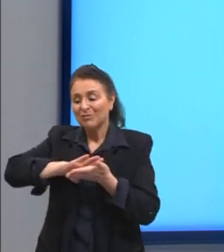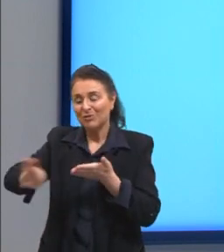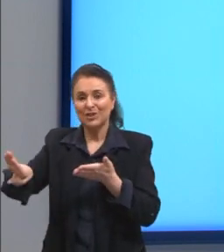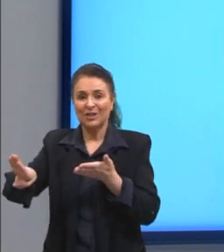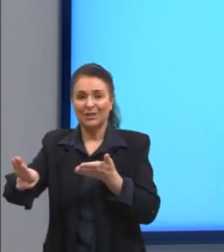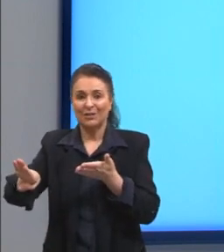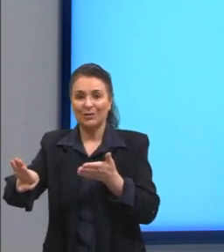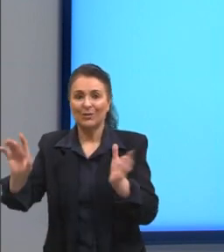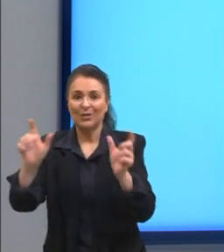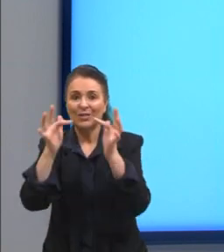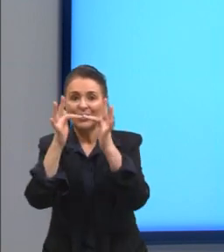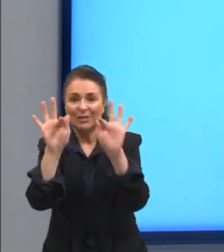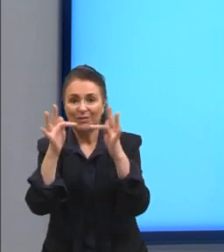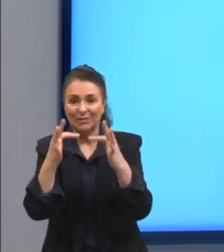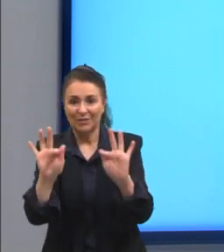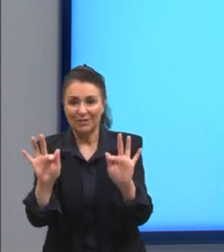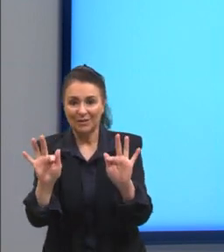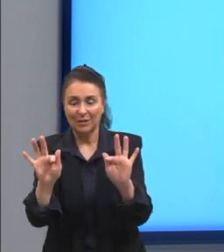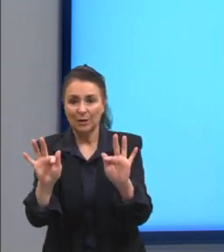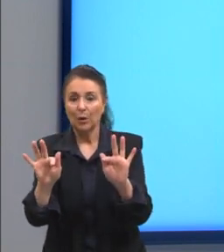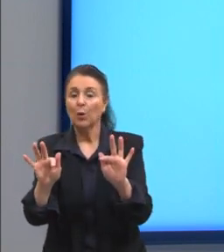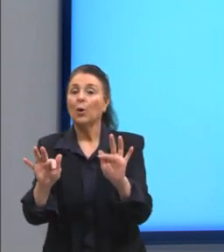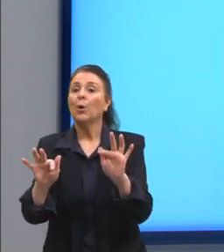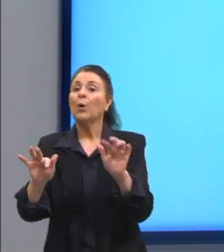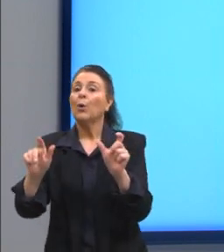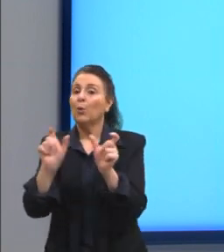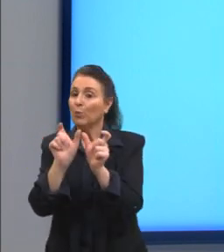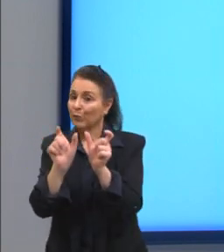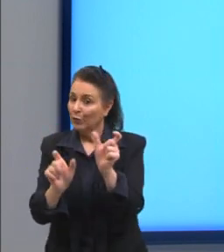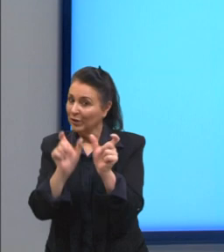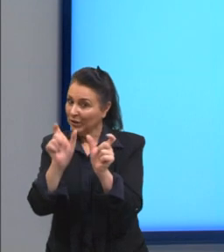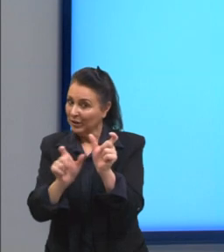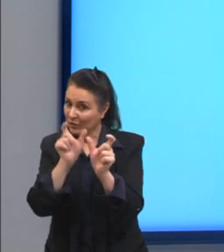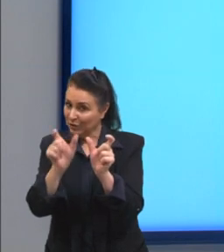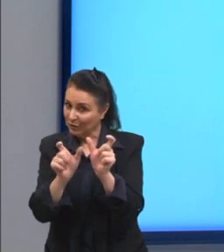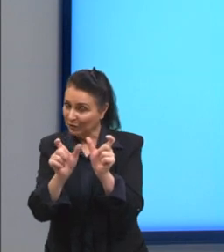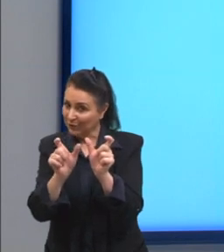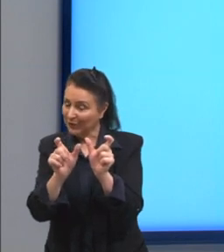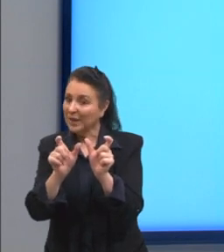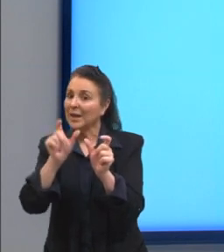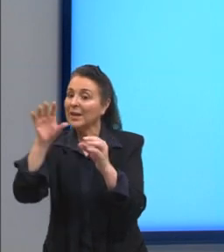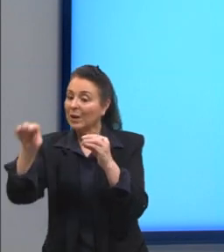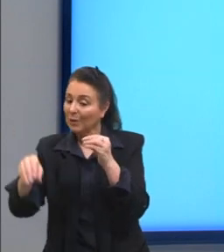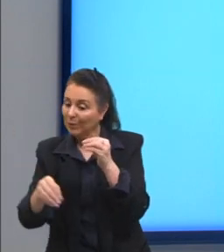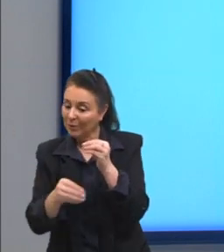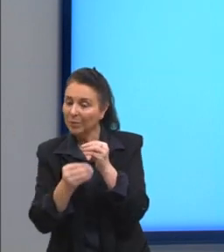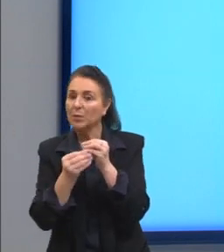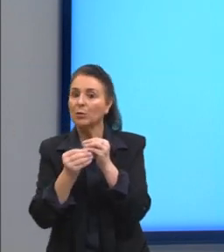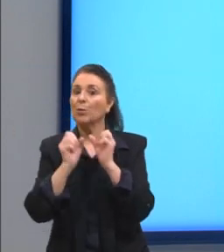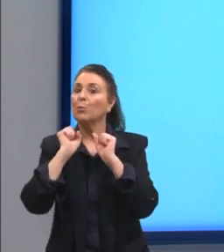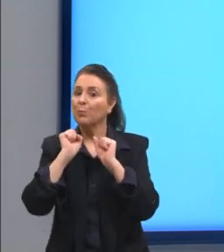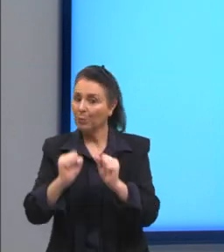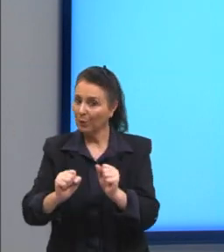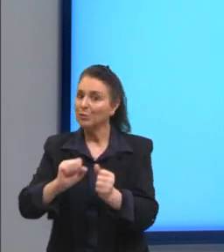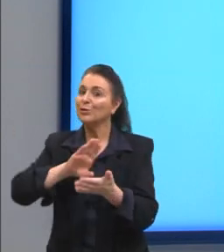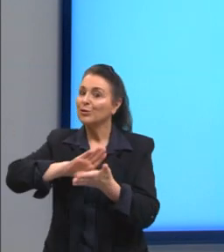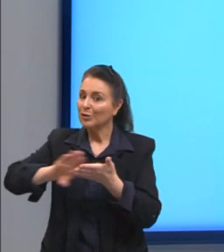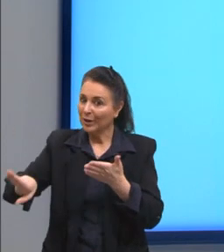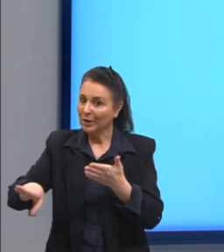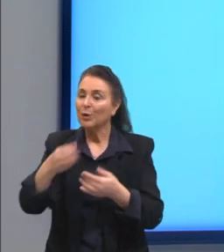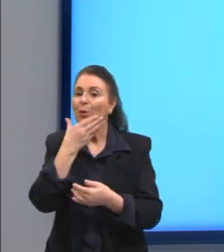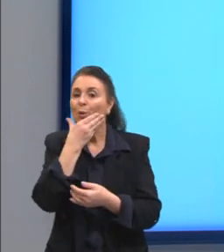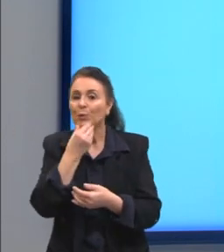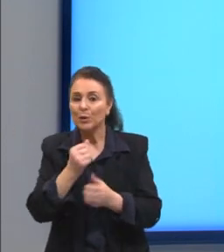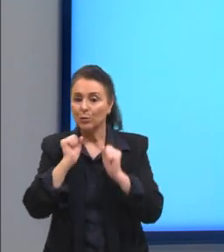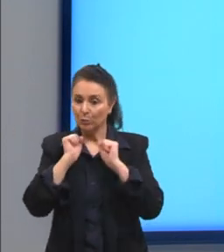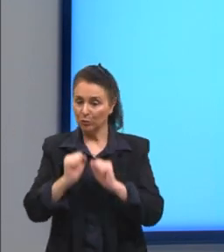frase. Enquanto o vocativo, por ser termo acessório, pode ser retirado. O menino poderia